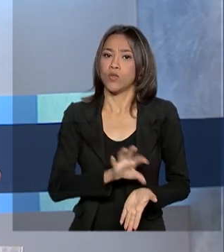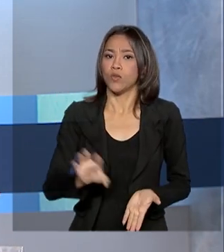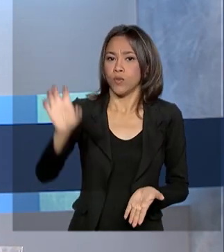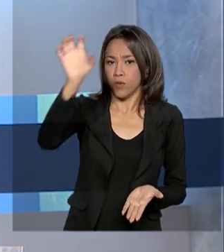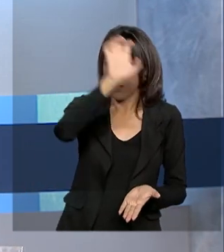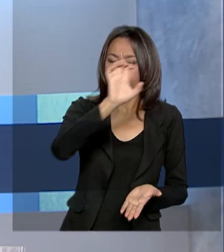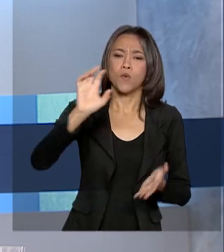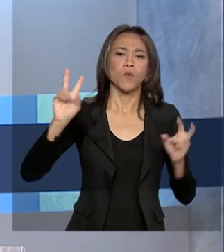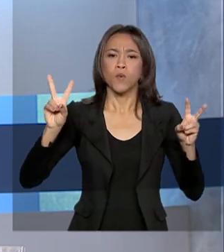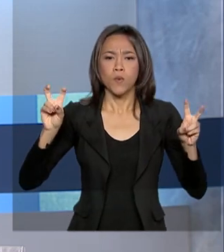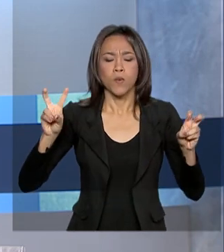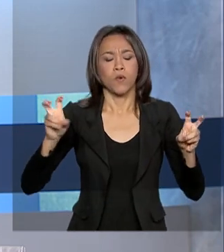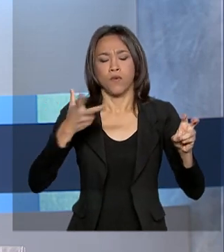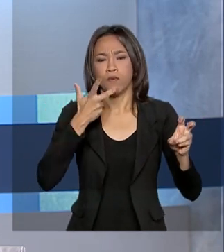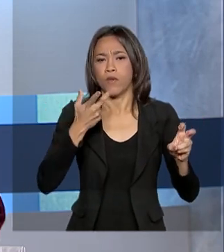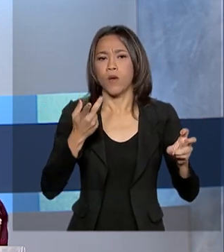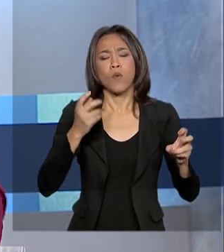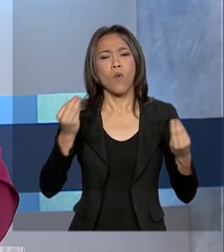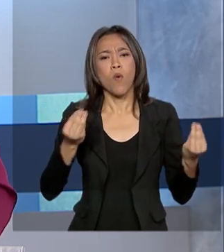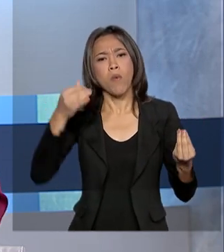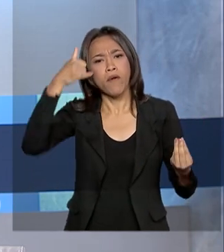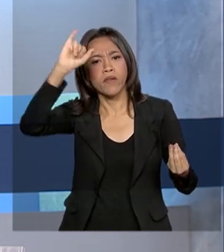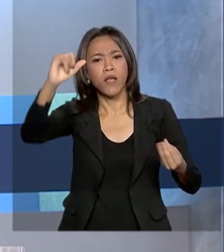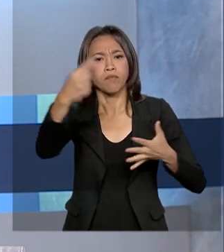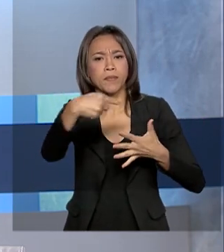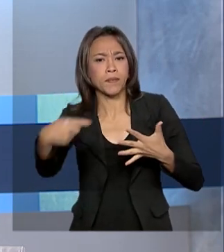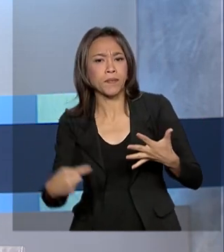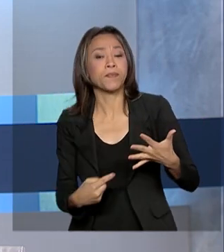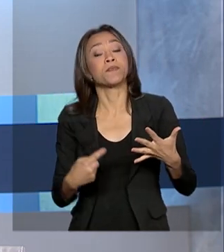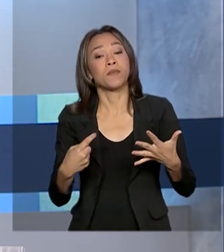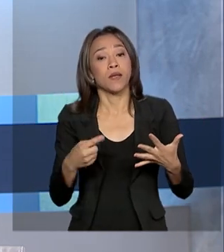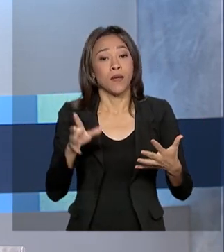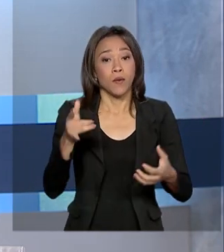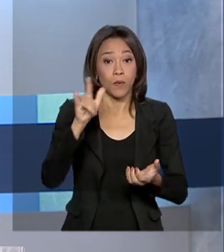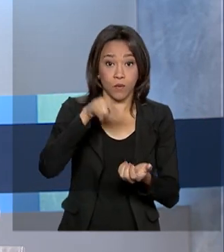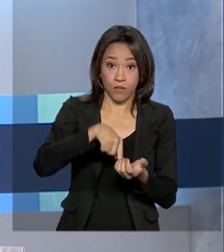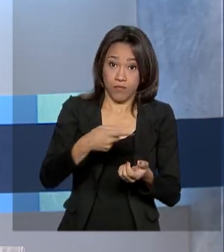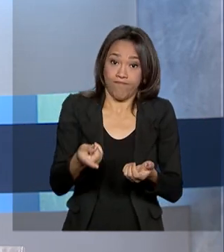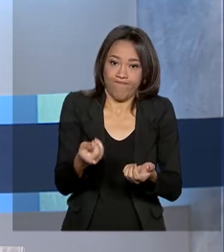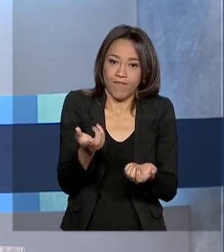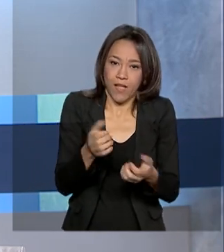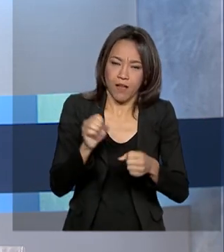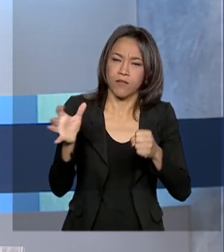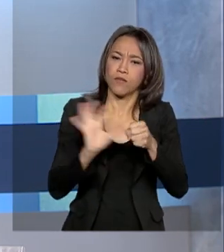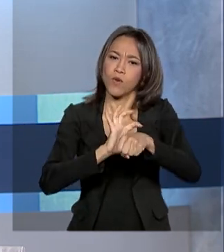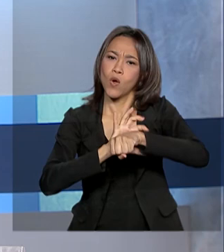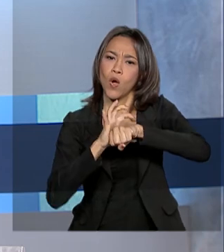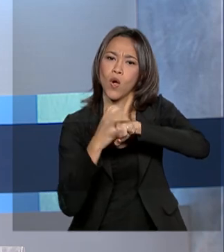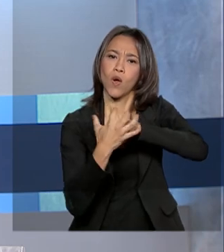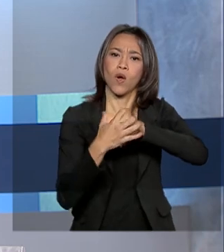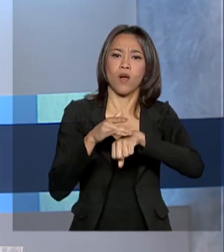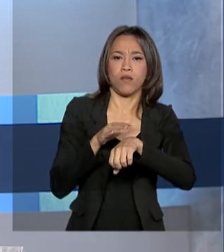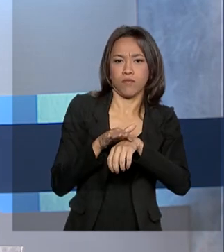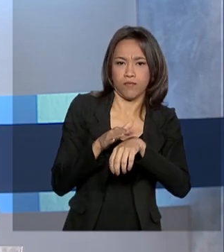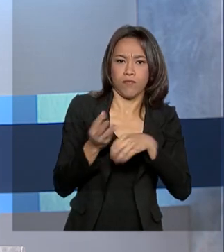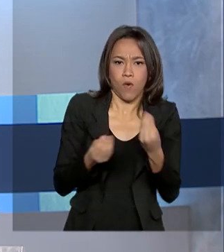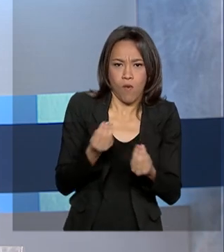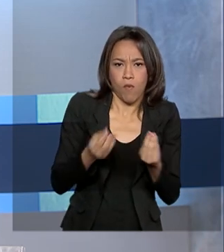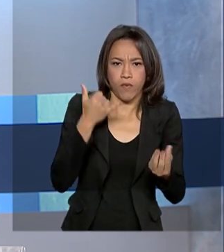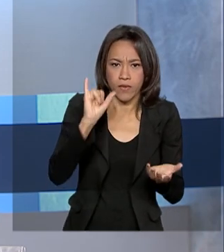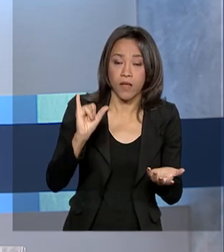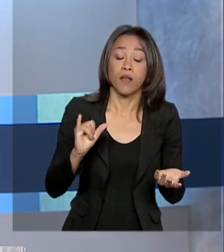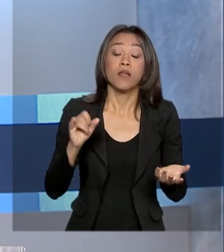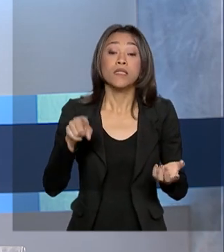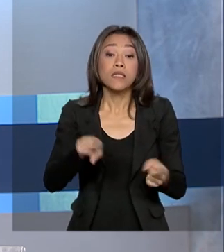sobre ações de prevenção e enfrentamento ao coronavírus. O ministro da Saúde pediu aos estados que atualizem os